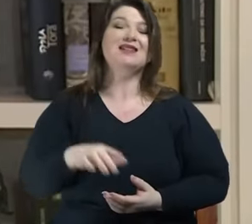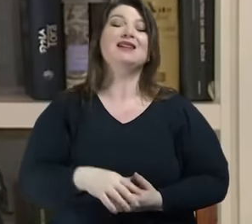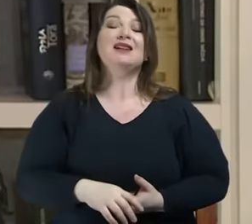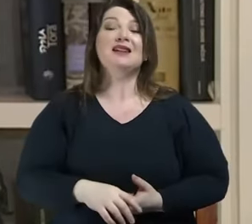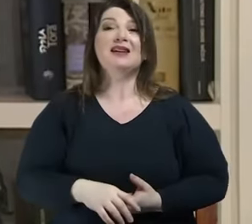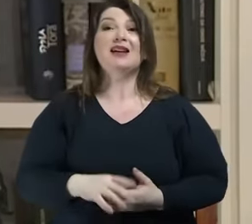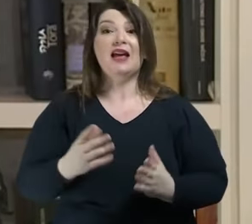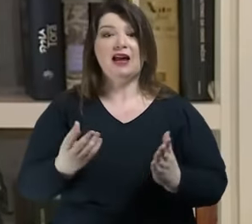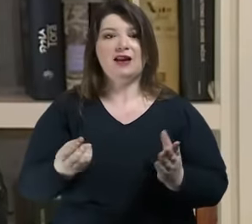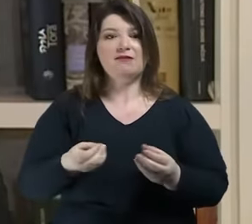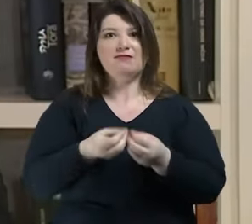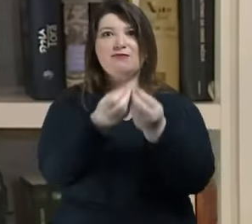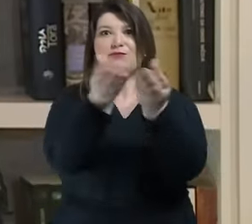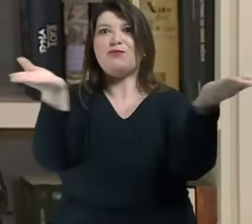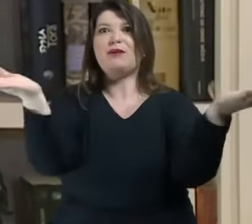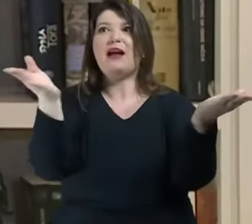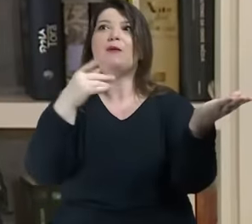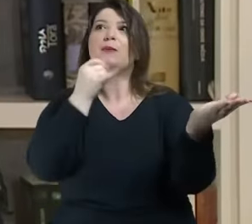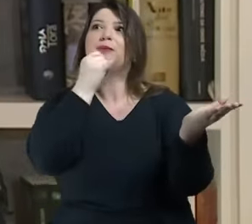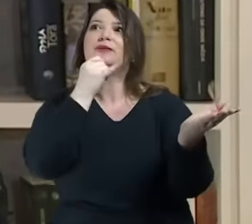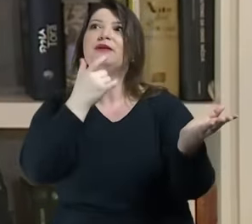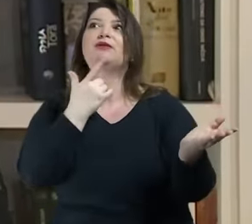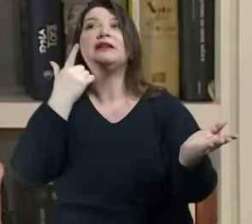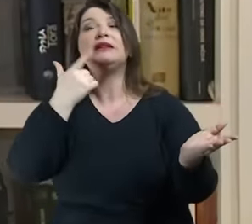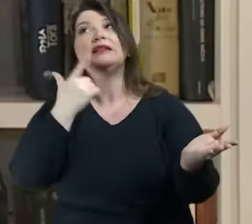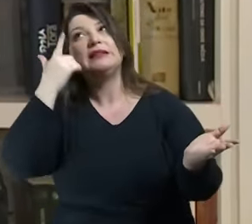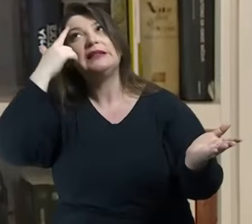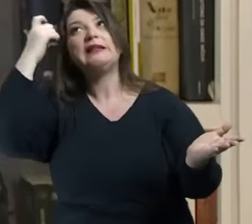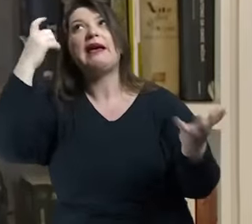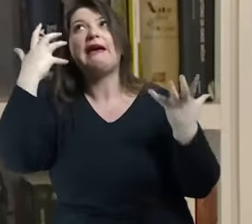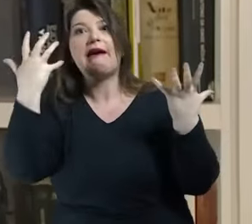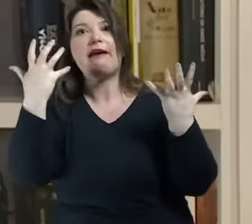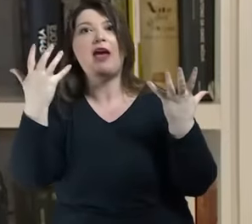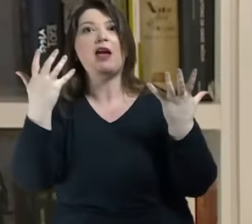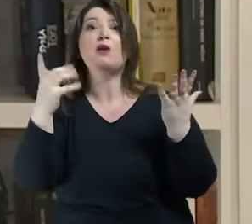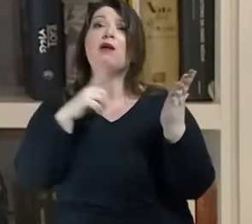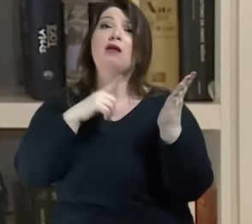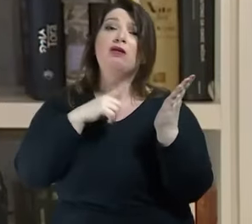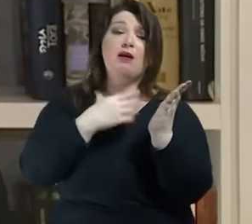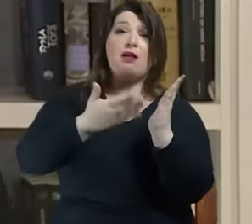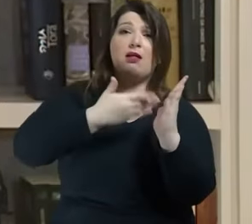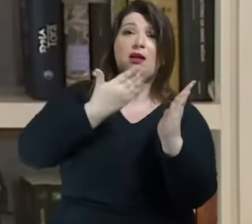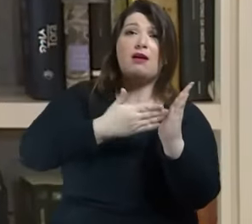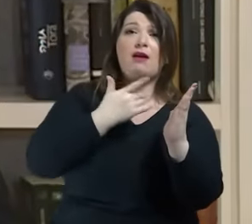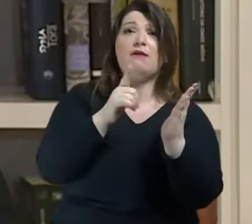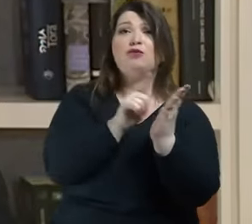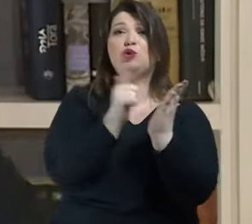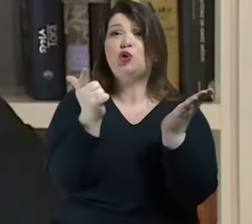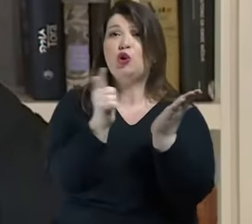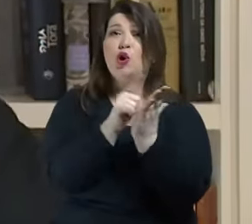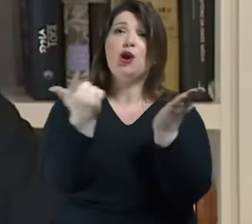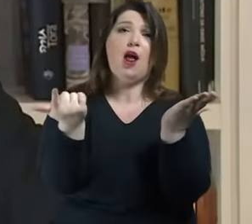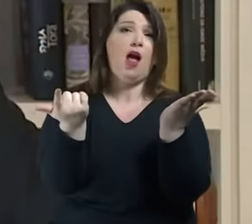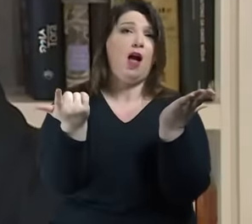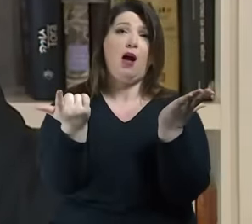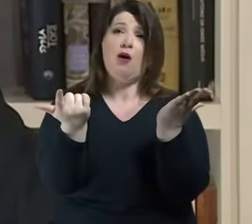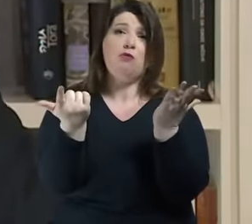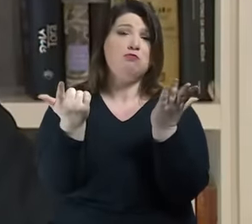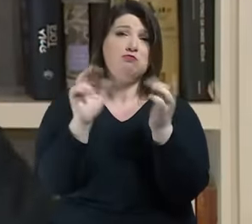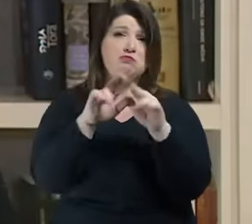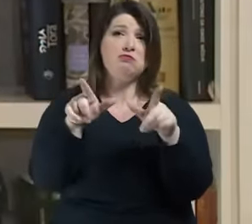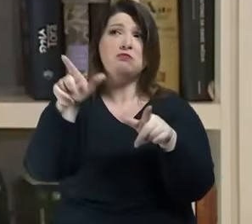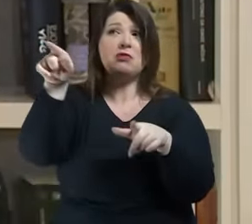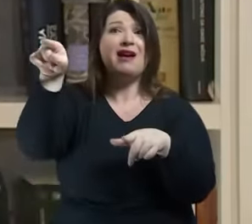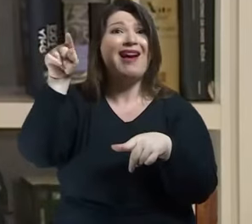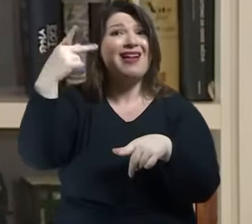livros, artigos, editava um jornal ou fazia palestras. Sua influência era notada nos temas e nos debates como a